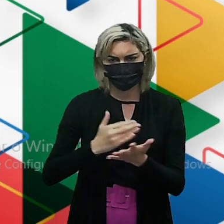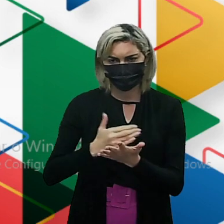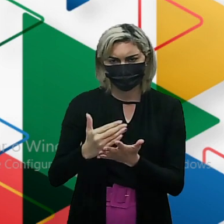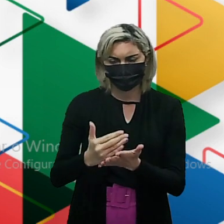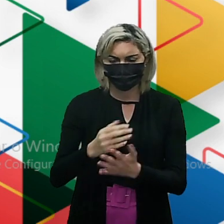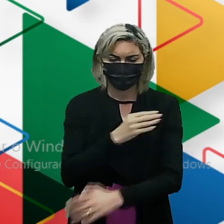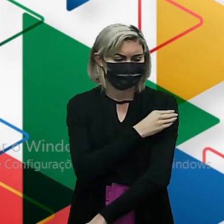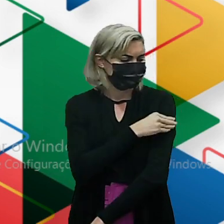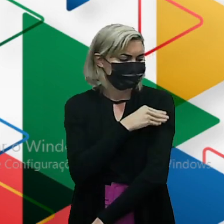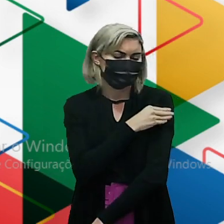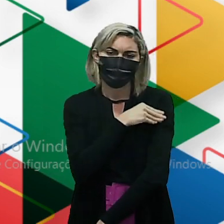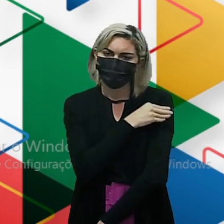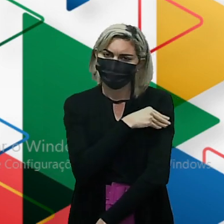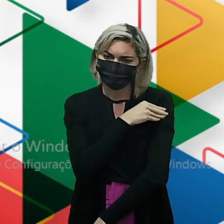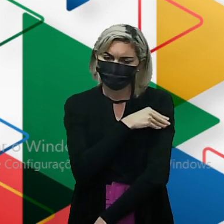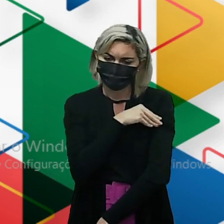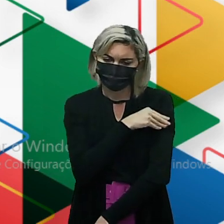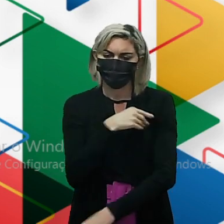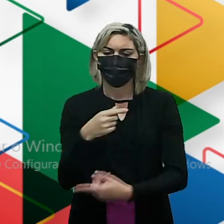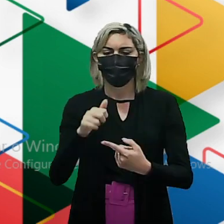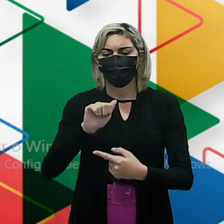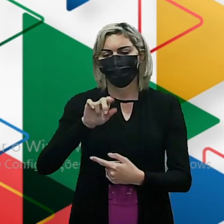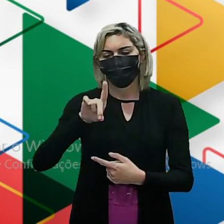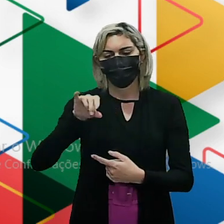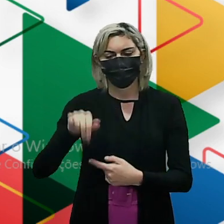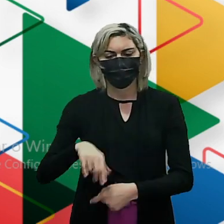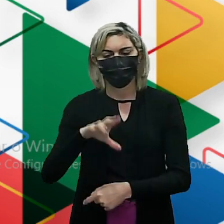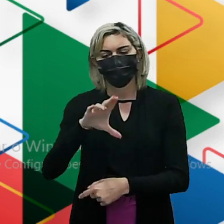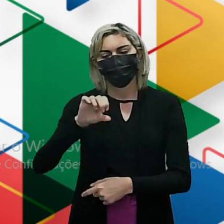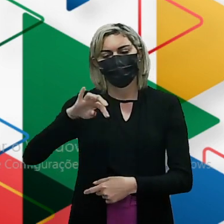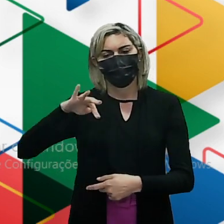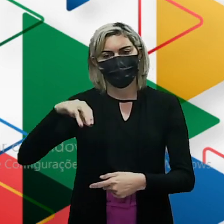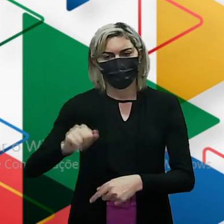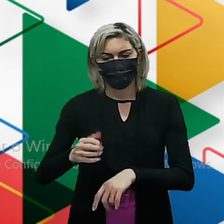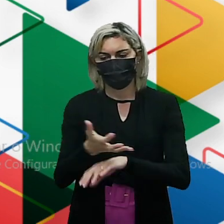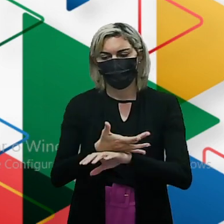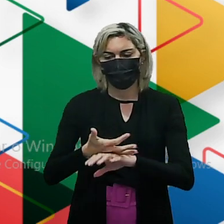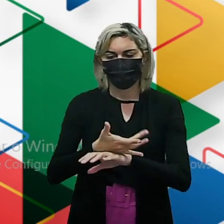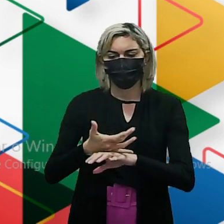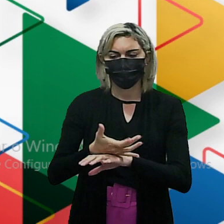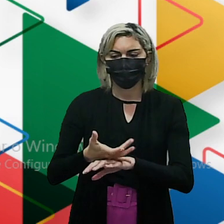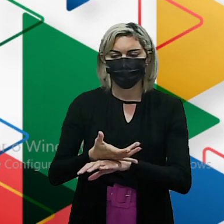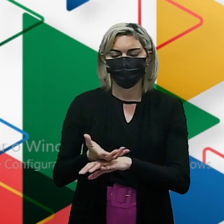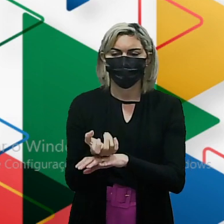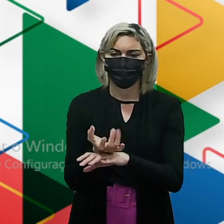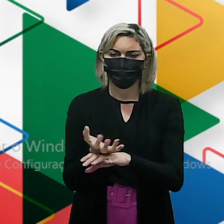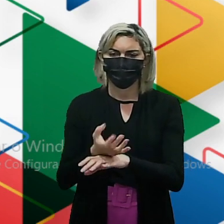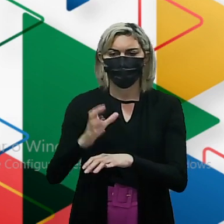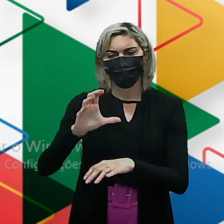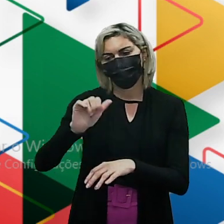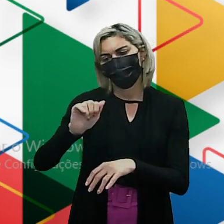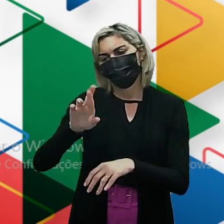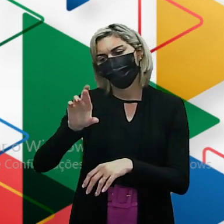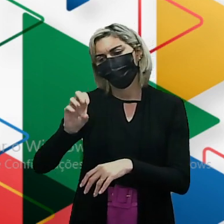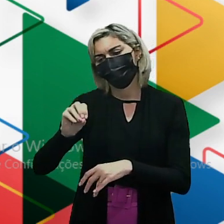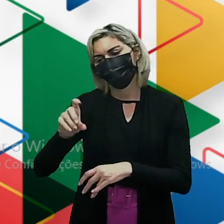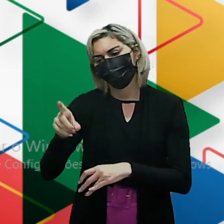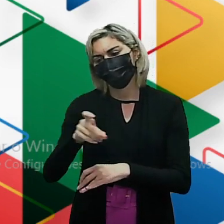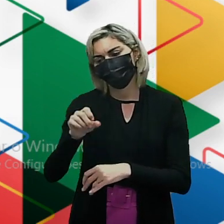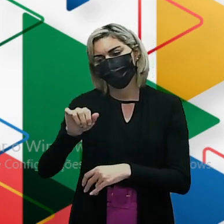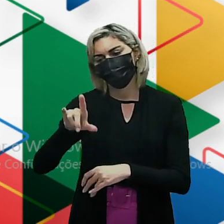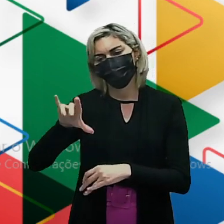o álcool Aldeído Cetona E ácido carboxílico Que nós vamos Comentar